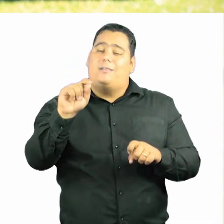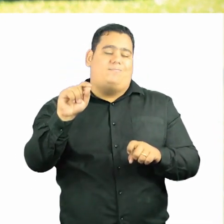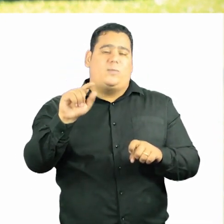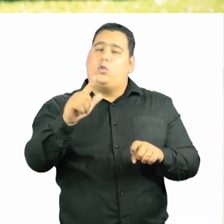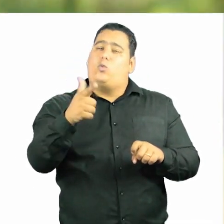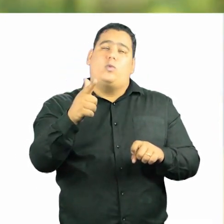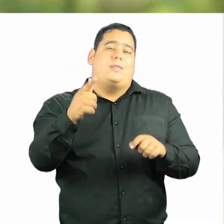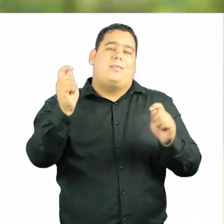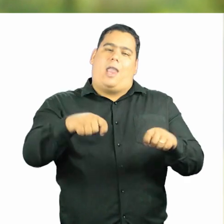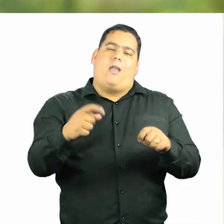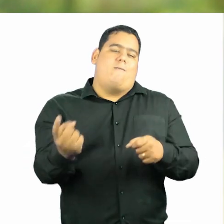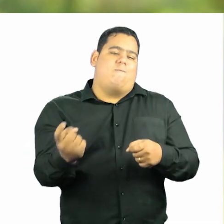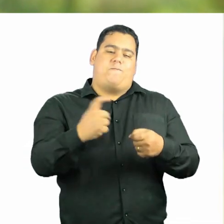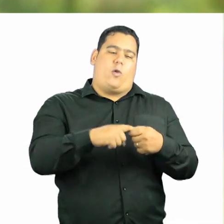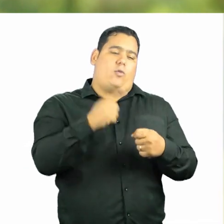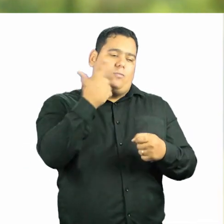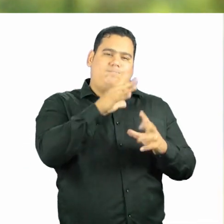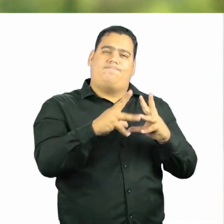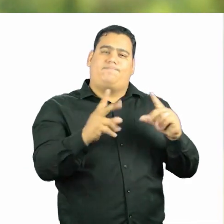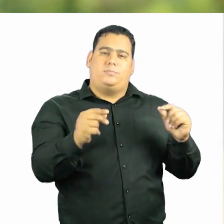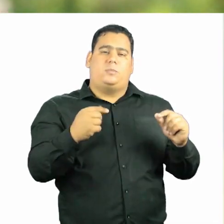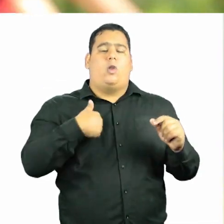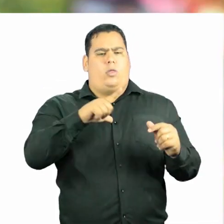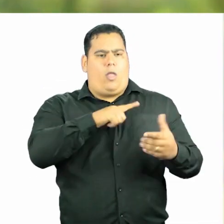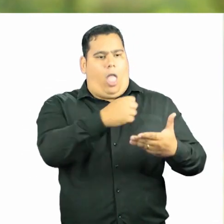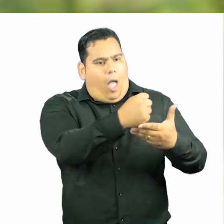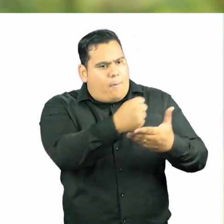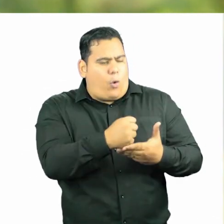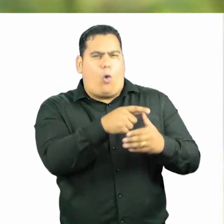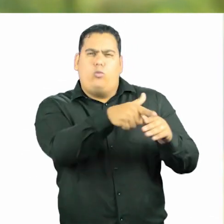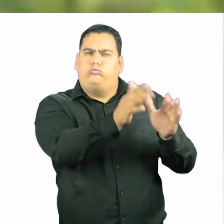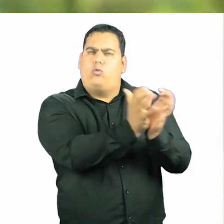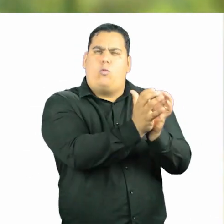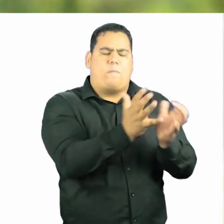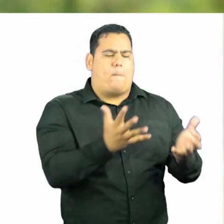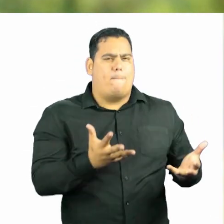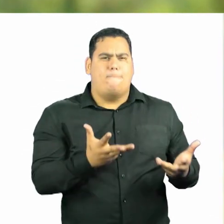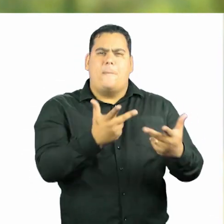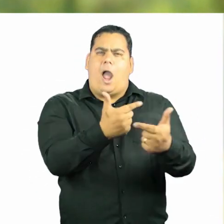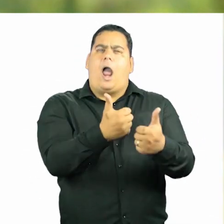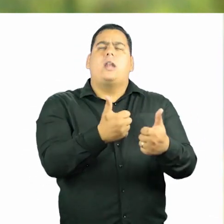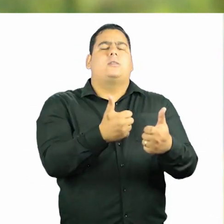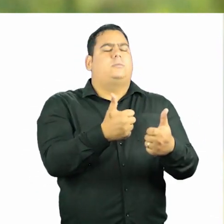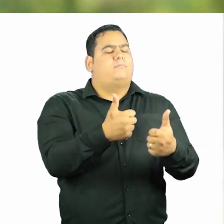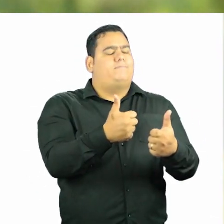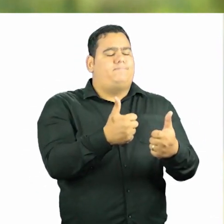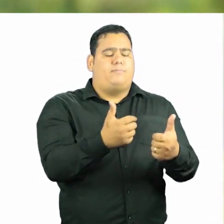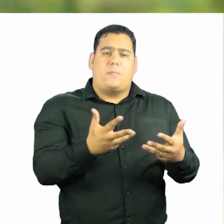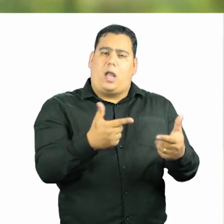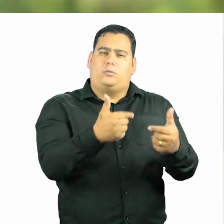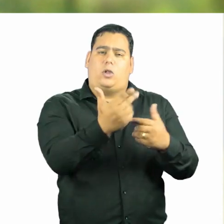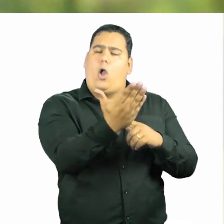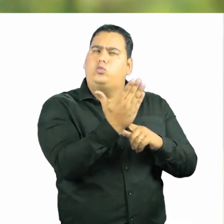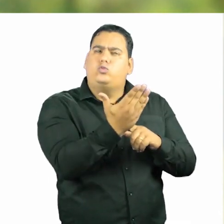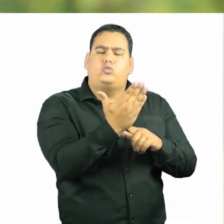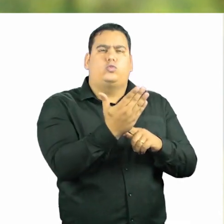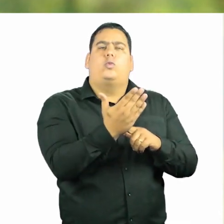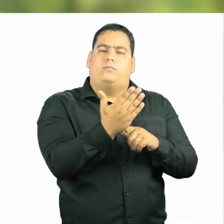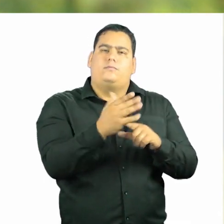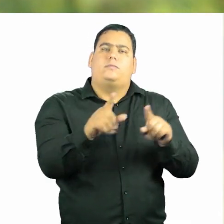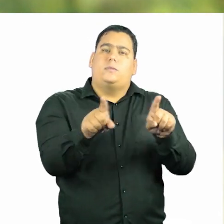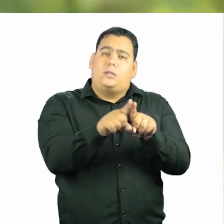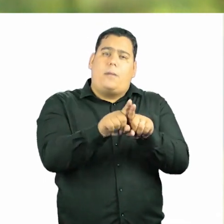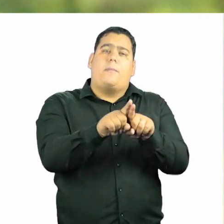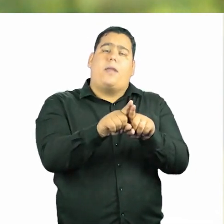não tinha volta. tive apoio de uma equipe maravilhosa do USMI, que é a equipe de internação domiciliar, e que me